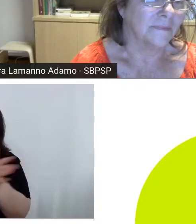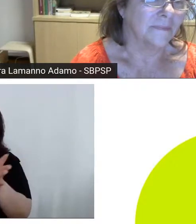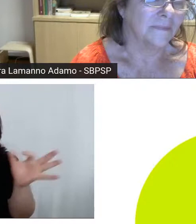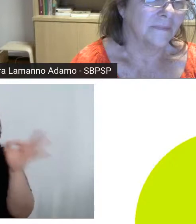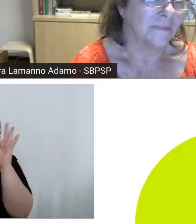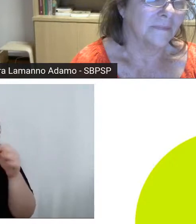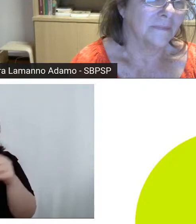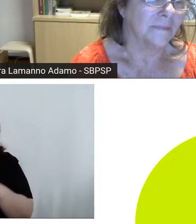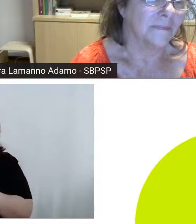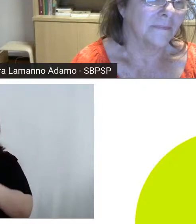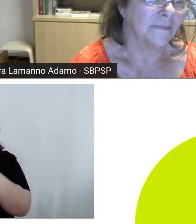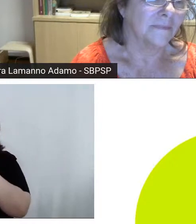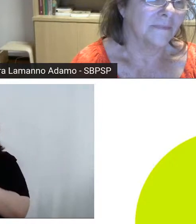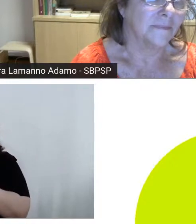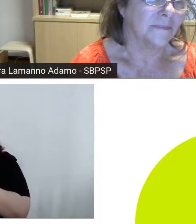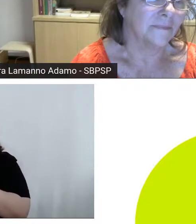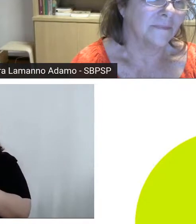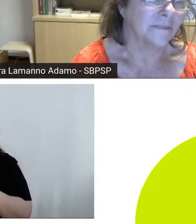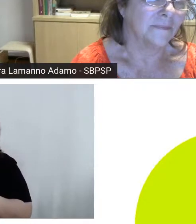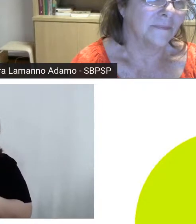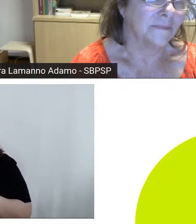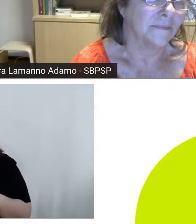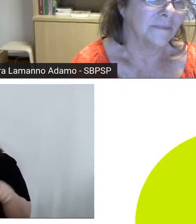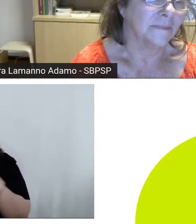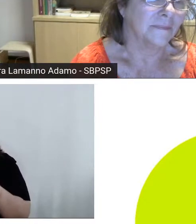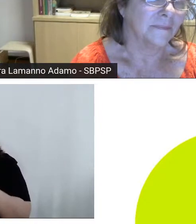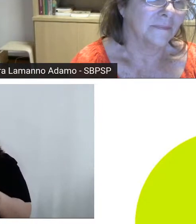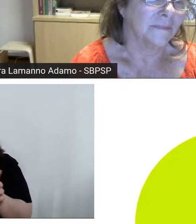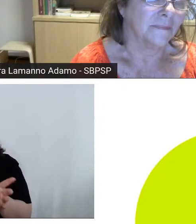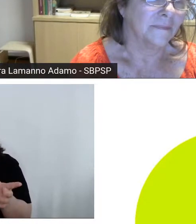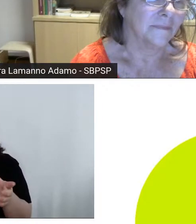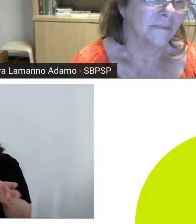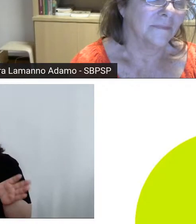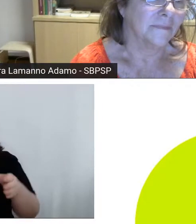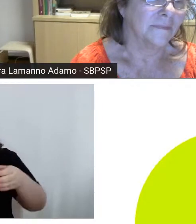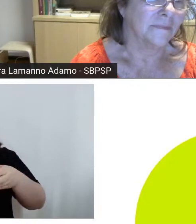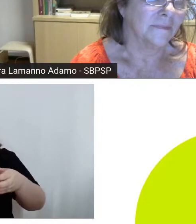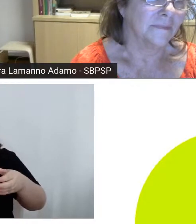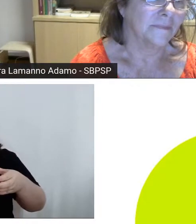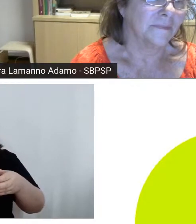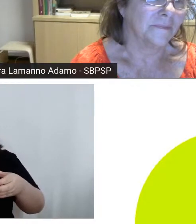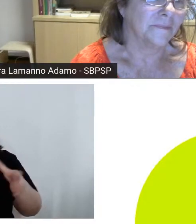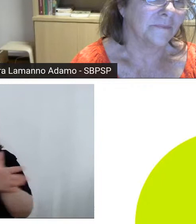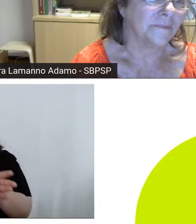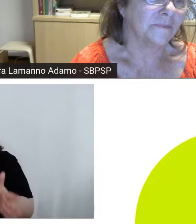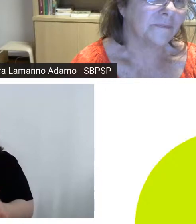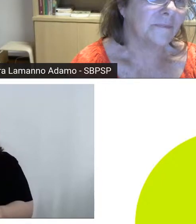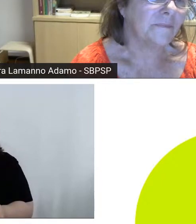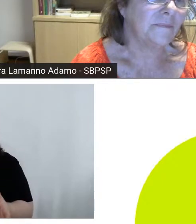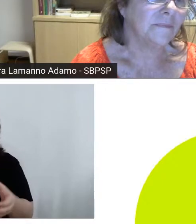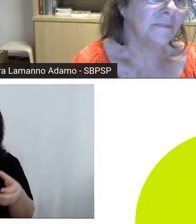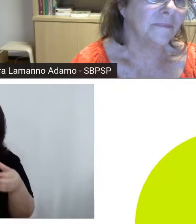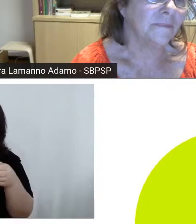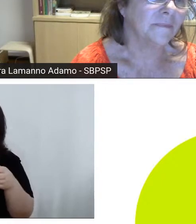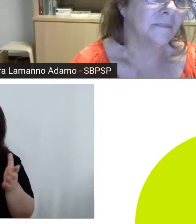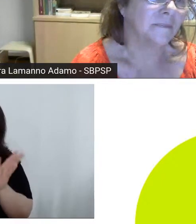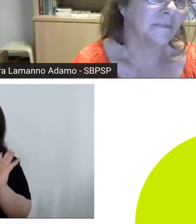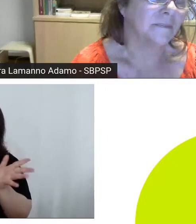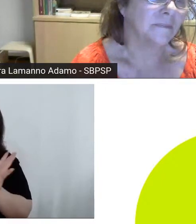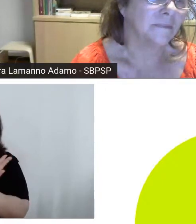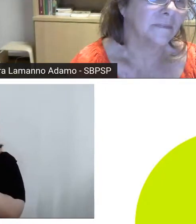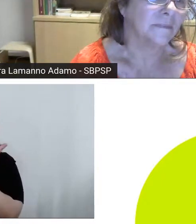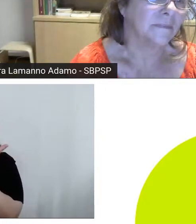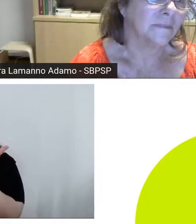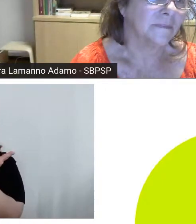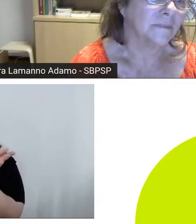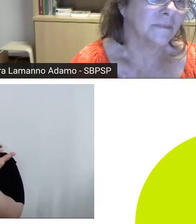membro da Sociedade Brasileira de Psicanálise de Campinas. Ela é escritora e autora de diversos livros